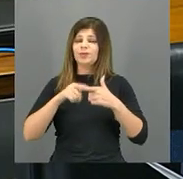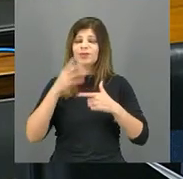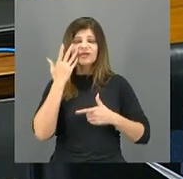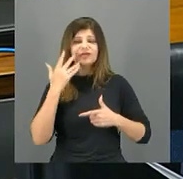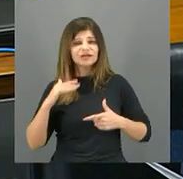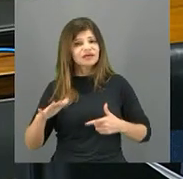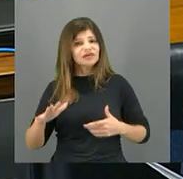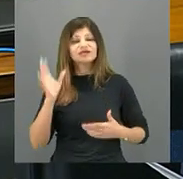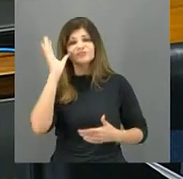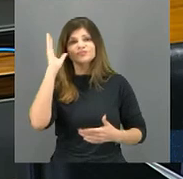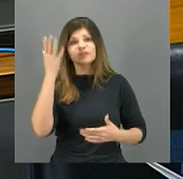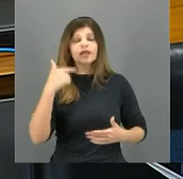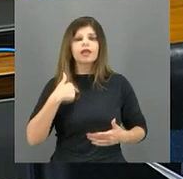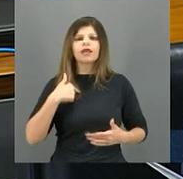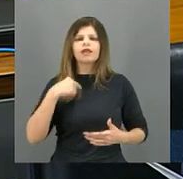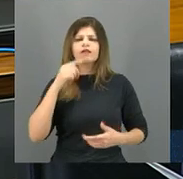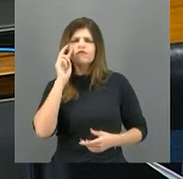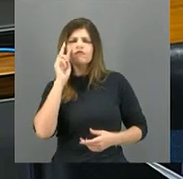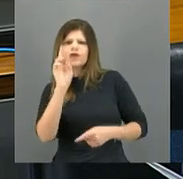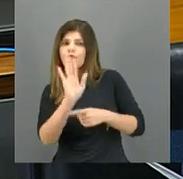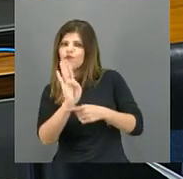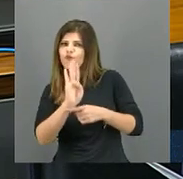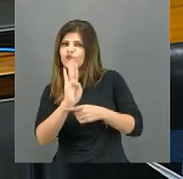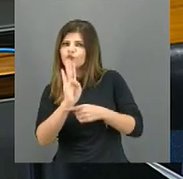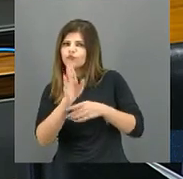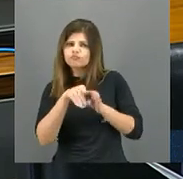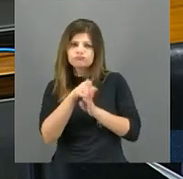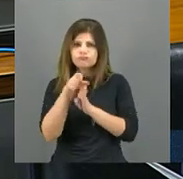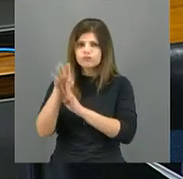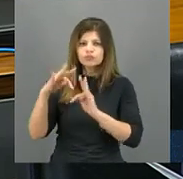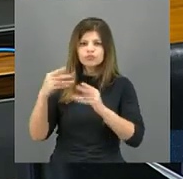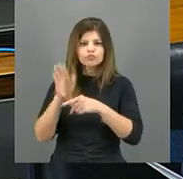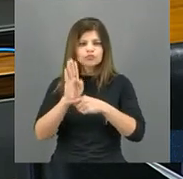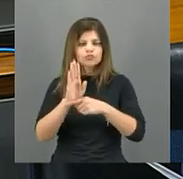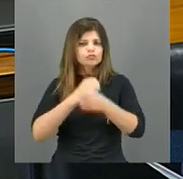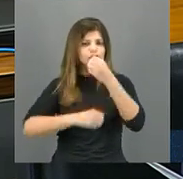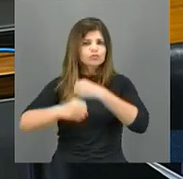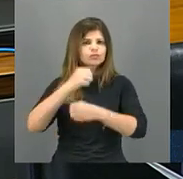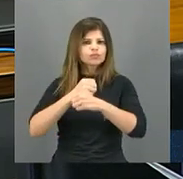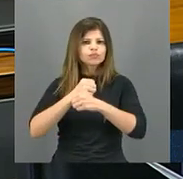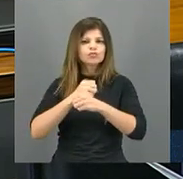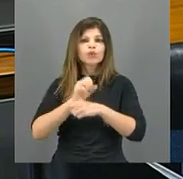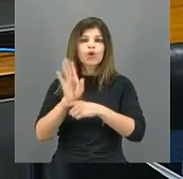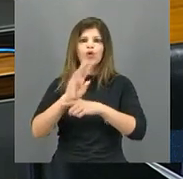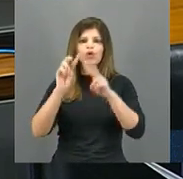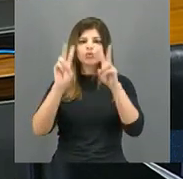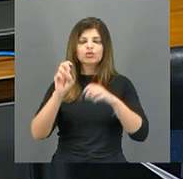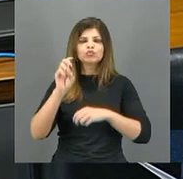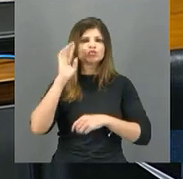E eu assisti um filme que eu recomendo a todos no ano passado, chamado Som da Liberdade.